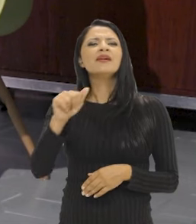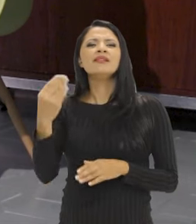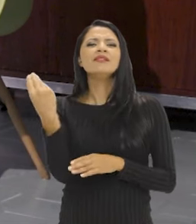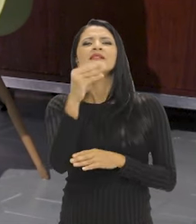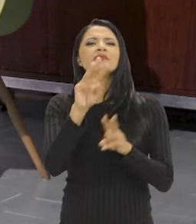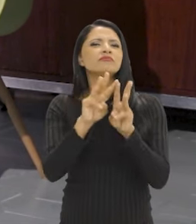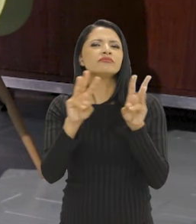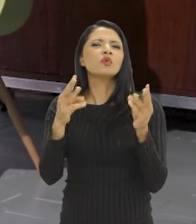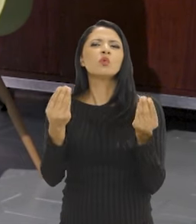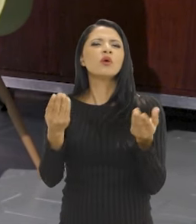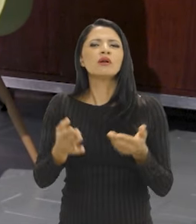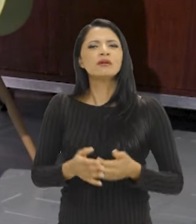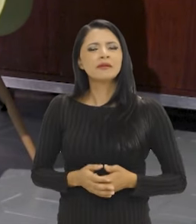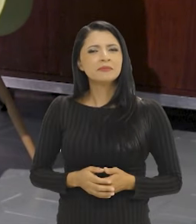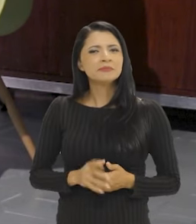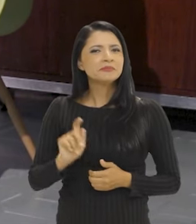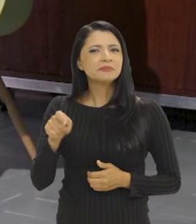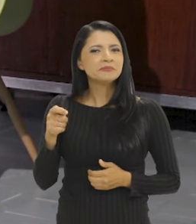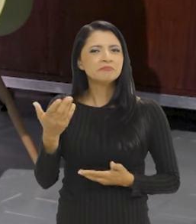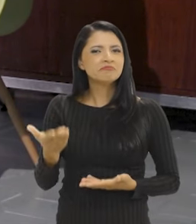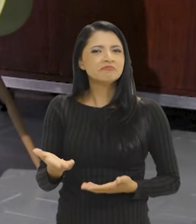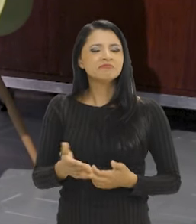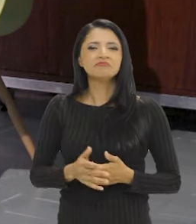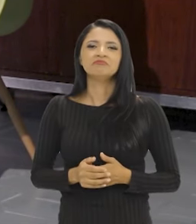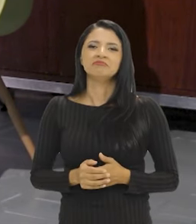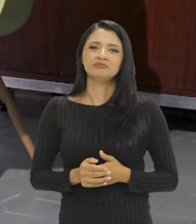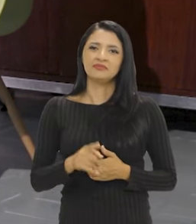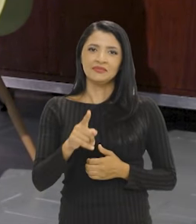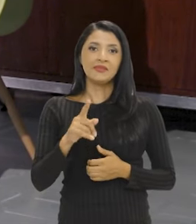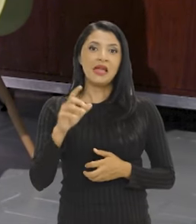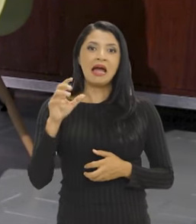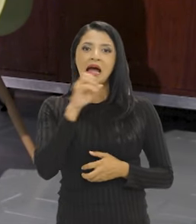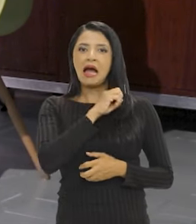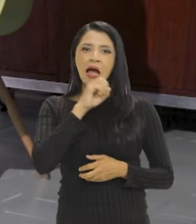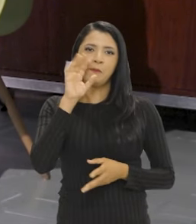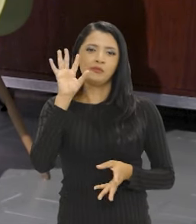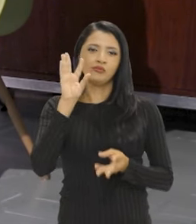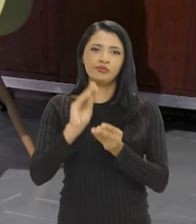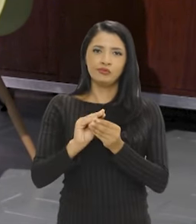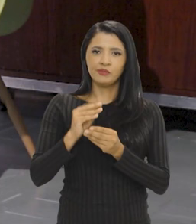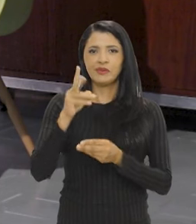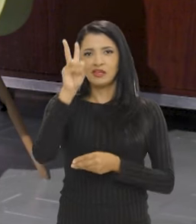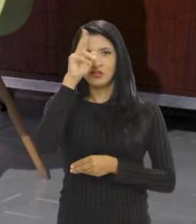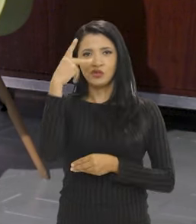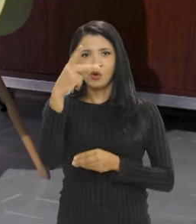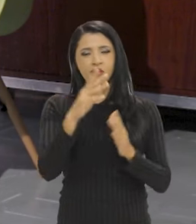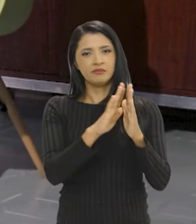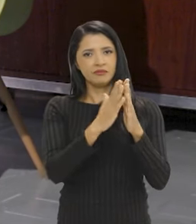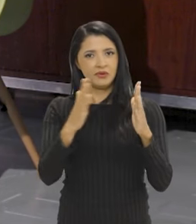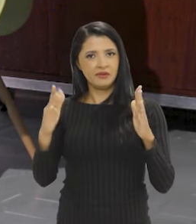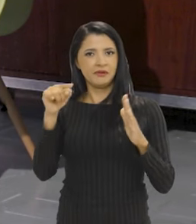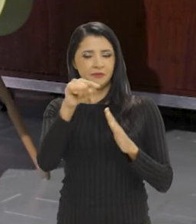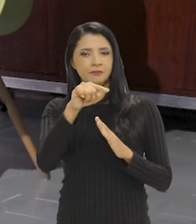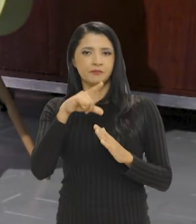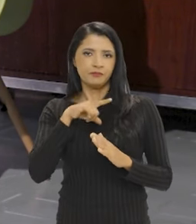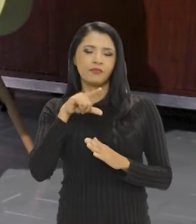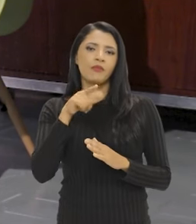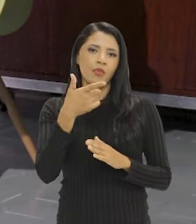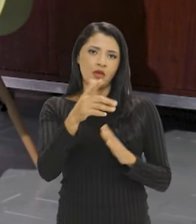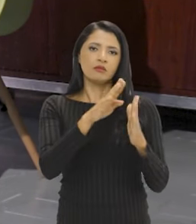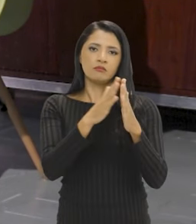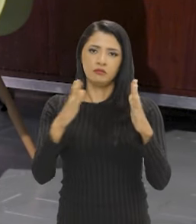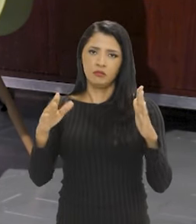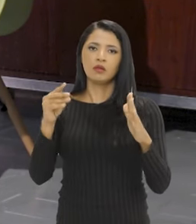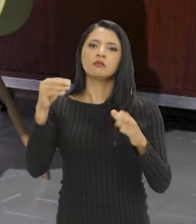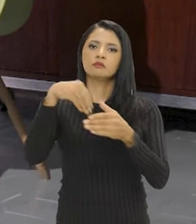que dá nome a essa plataforma. Bom, vou fazer só uma recapitulação rápida da história dessa biblioteca. Vamos. A biblioteca,